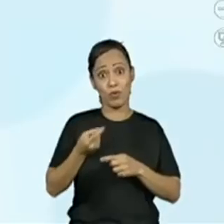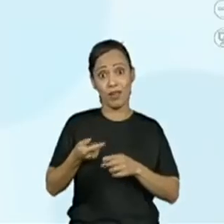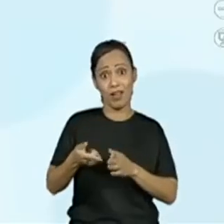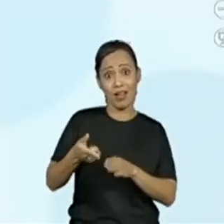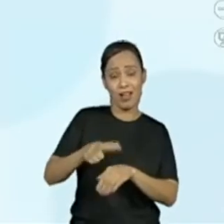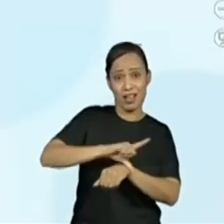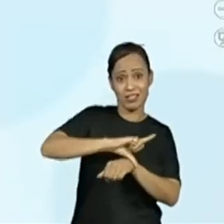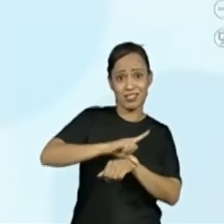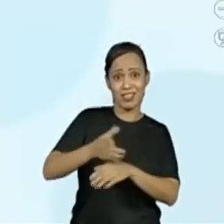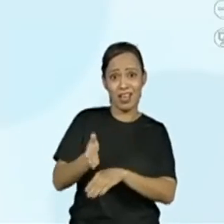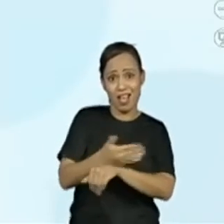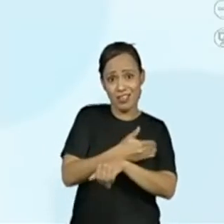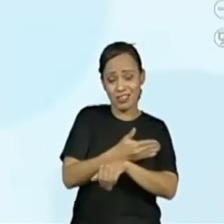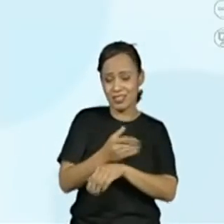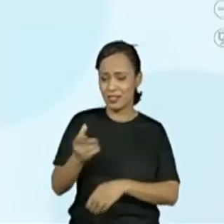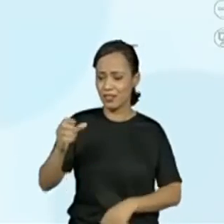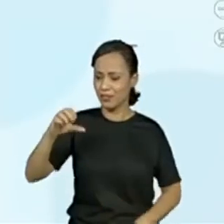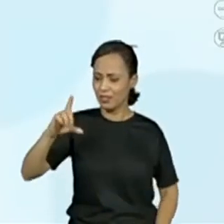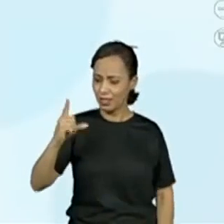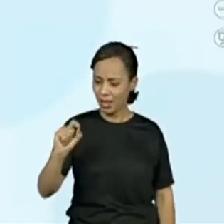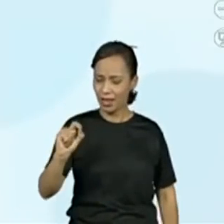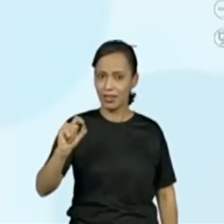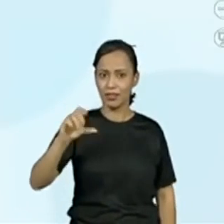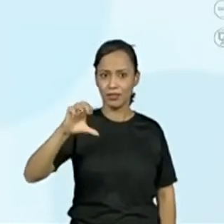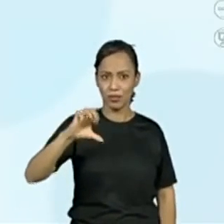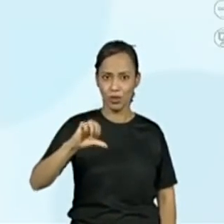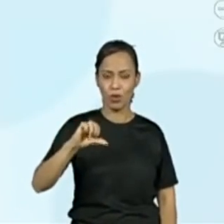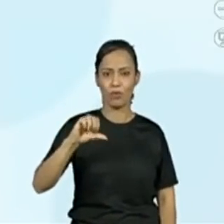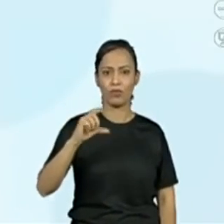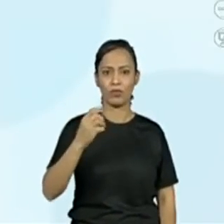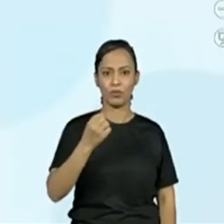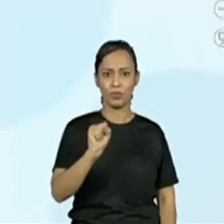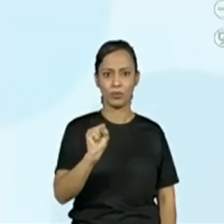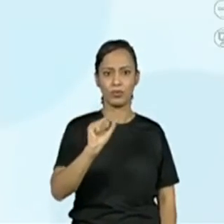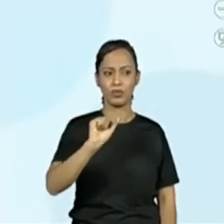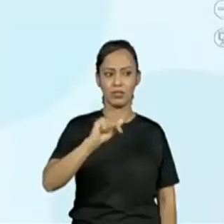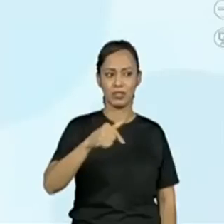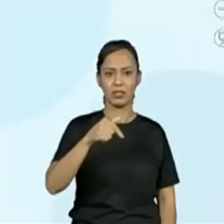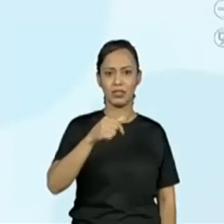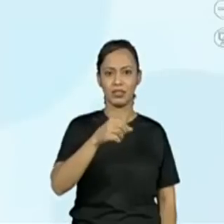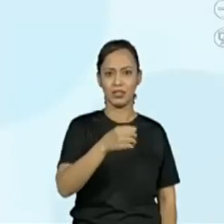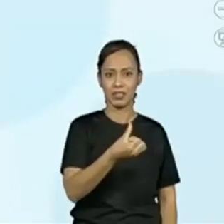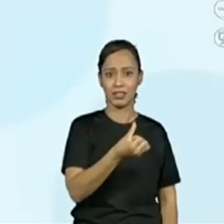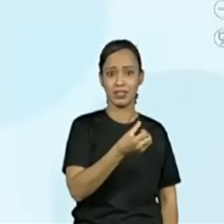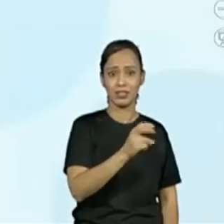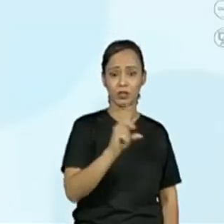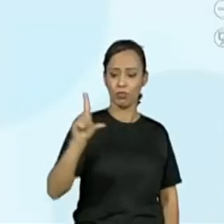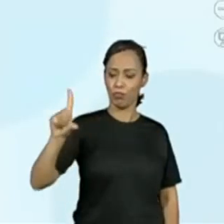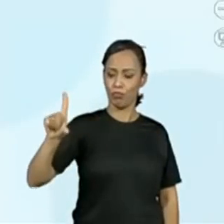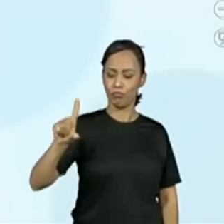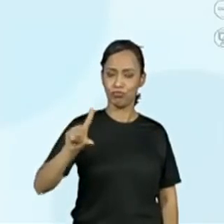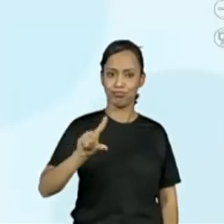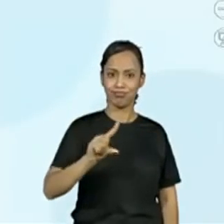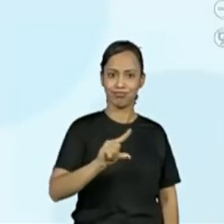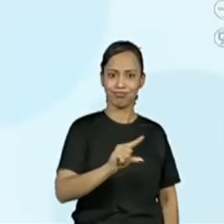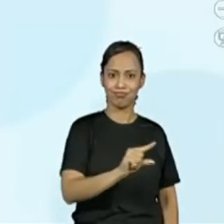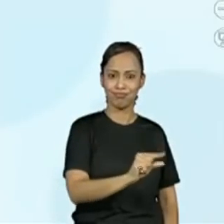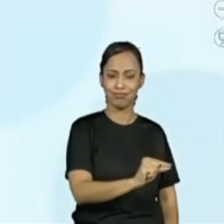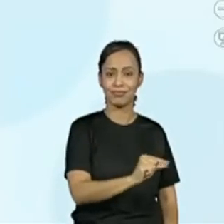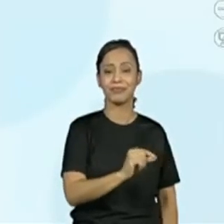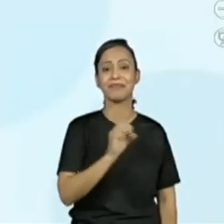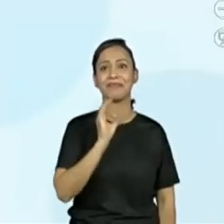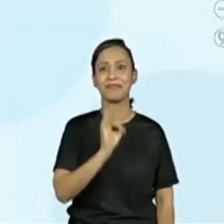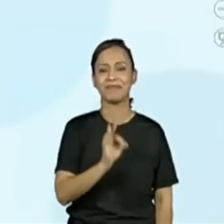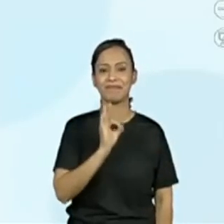1, uma unidade da minha quantidade, eu tenho a quantidade anterior. Isso, a Ana Clara apontou ali, 6 menos 1,